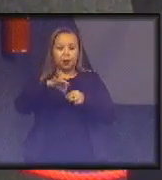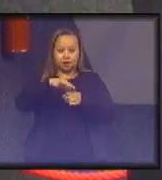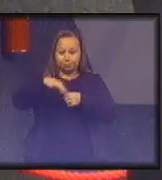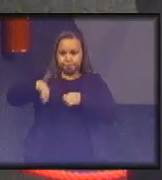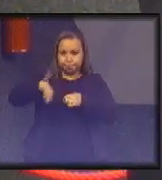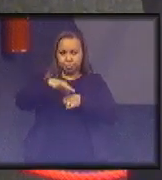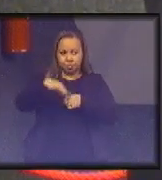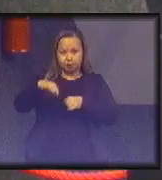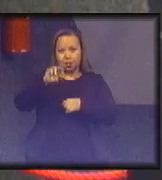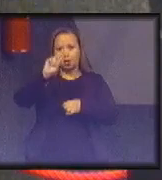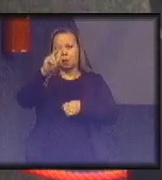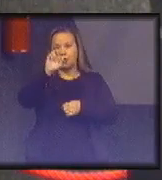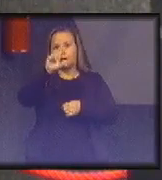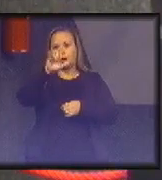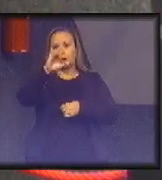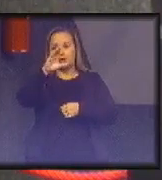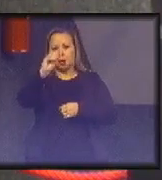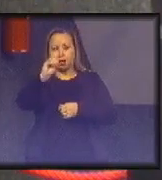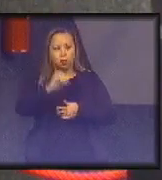Matar.